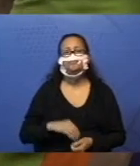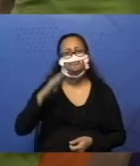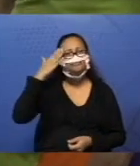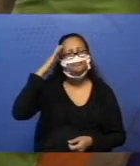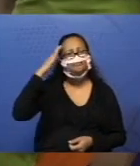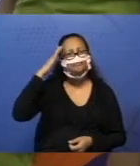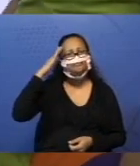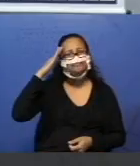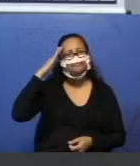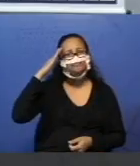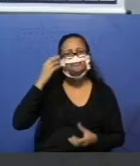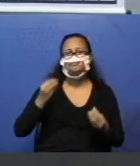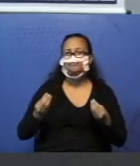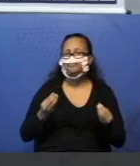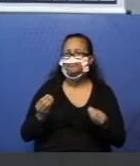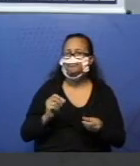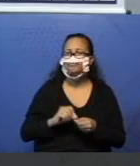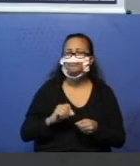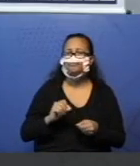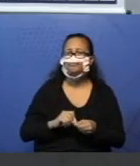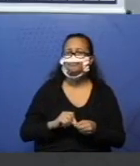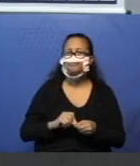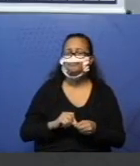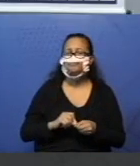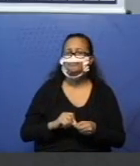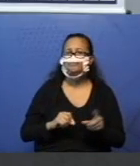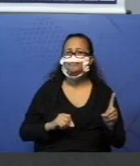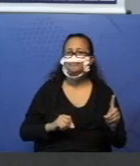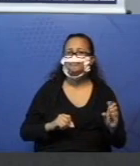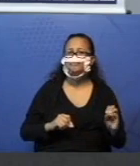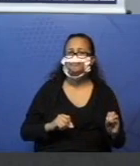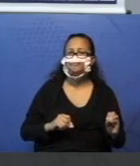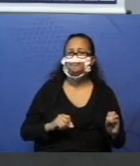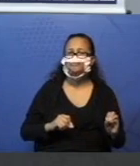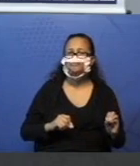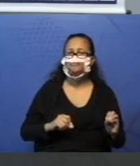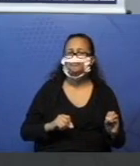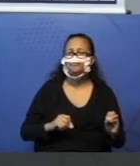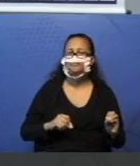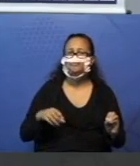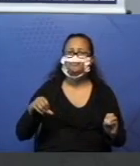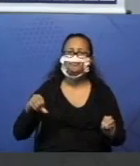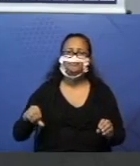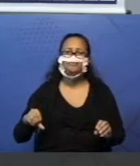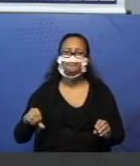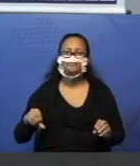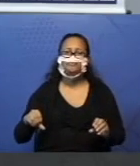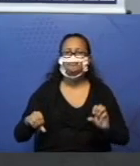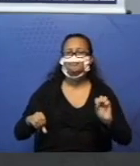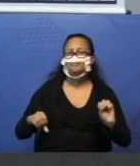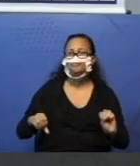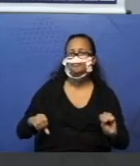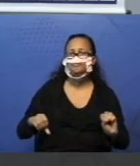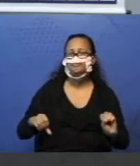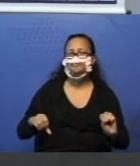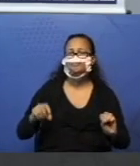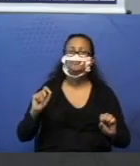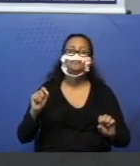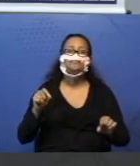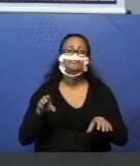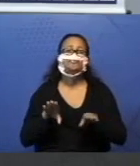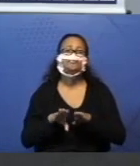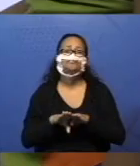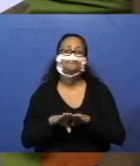Entenderam como que a gente vai fazer? Então, ó, foi o 10, o 9 e o 8. Quem vem